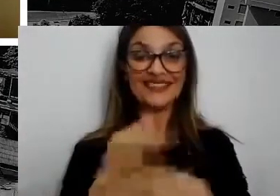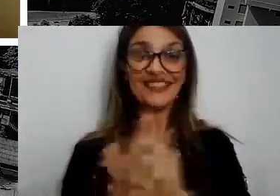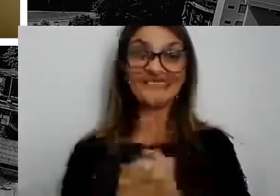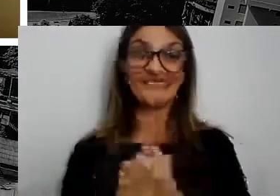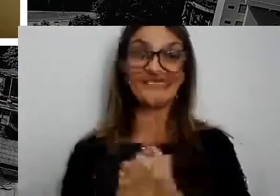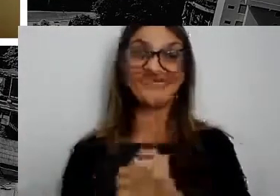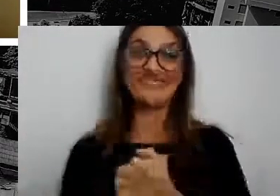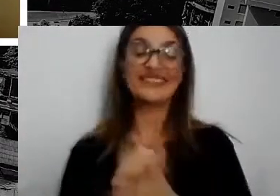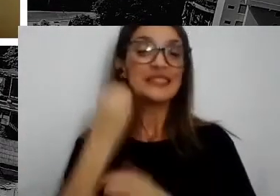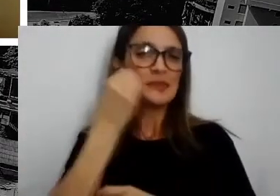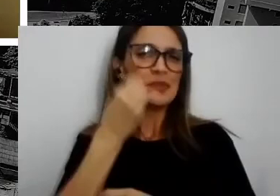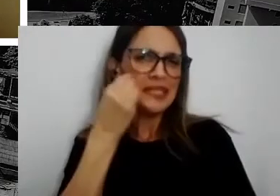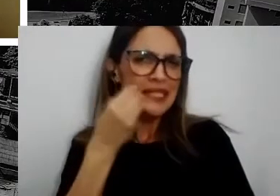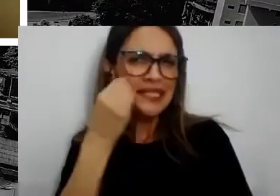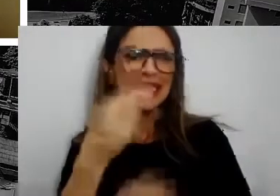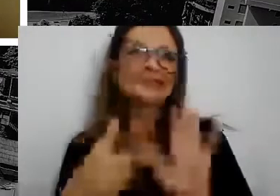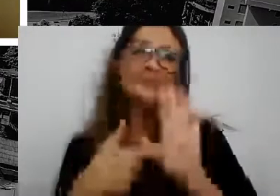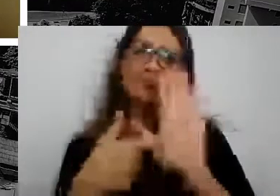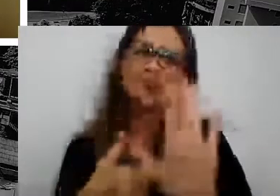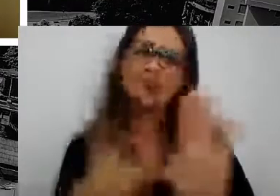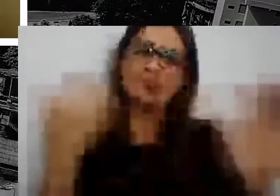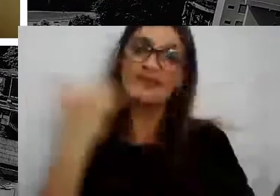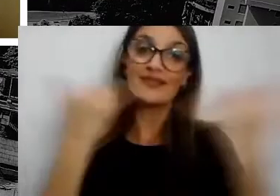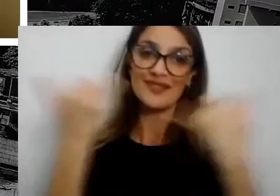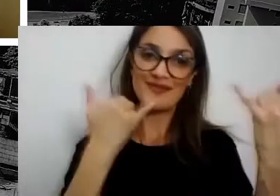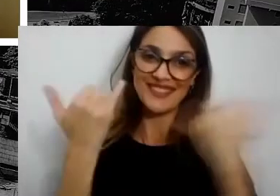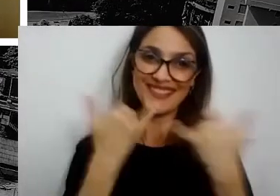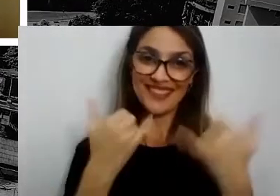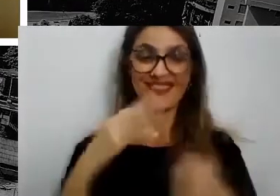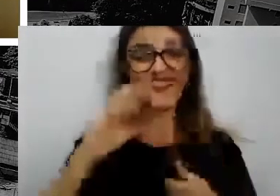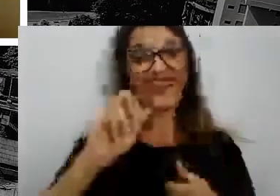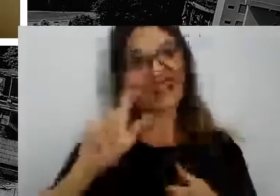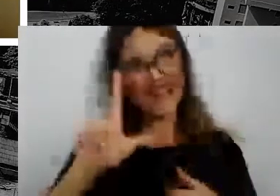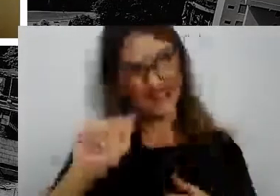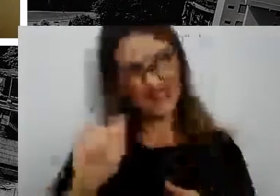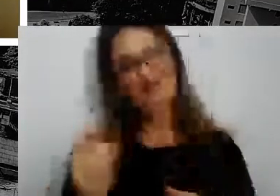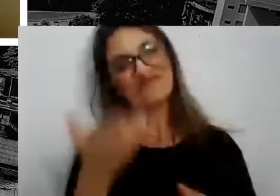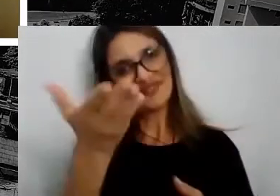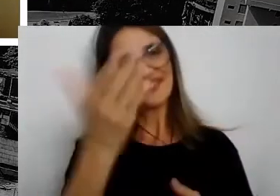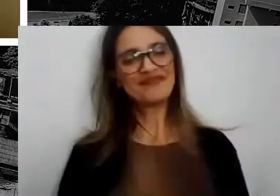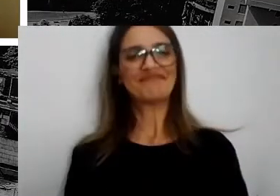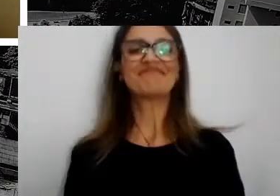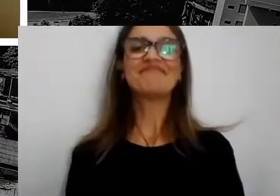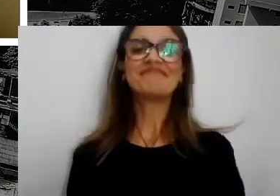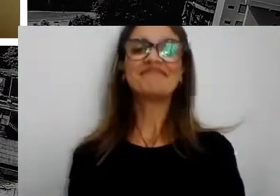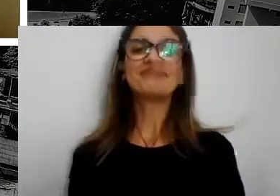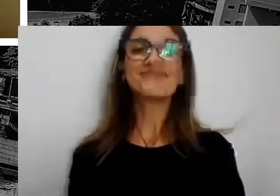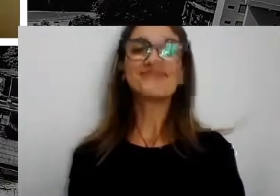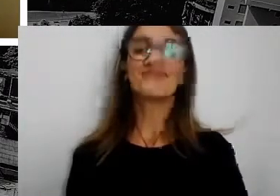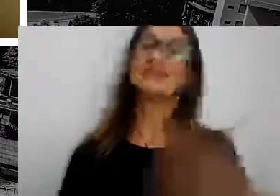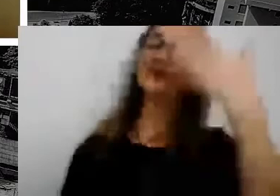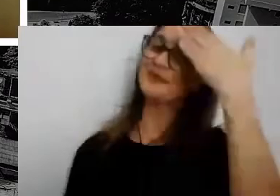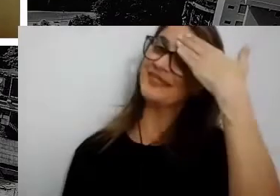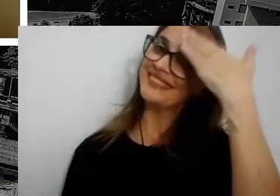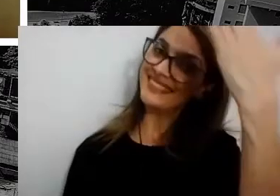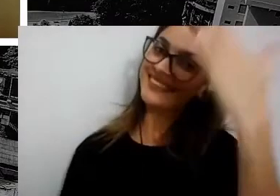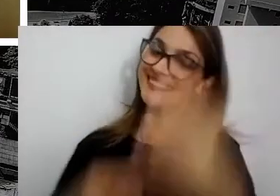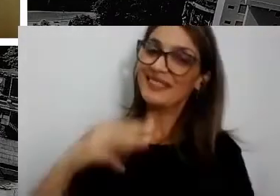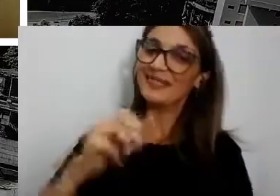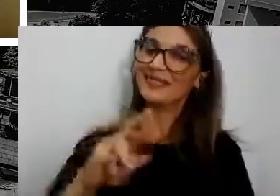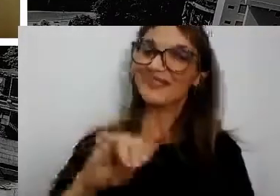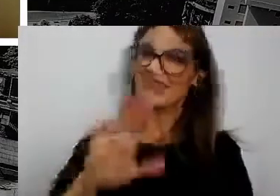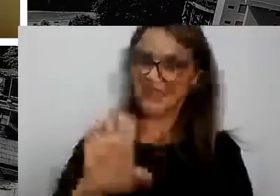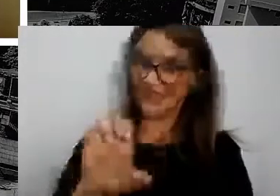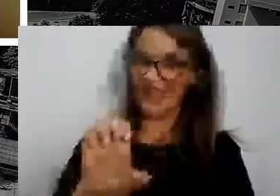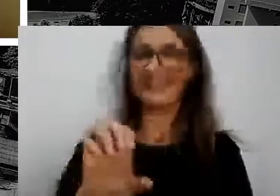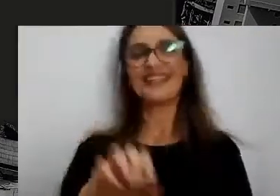as experiências e suas informações. Carla, devolvo a fala para você. Muito obrigada, Marie, obrigada Samuel,